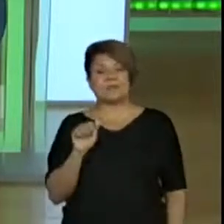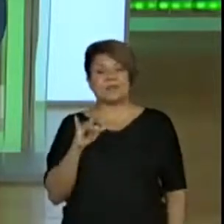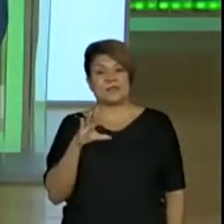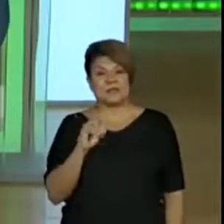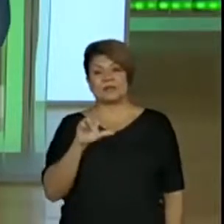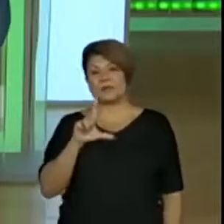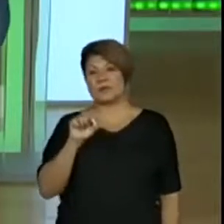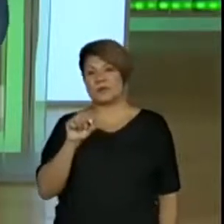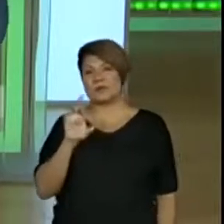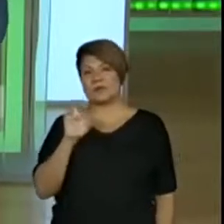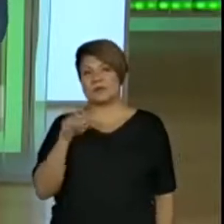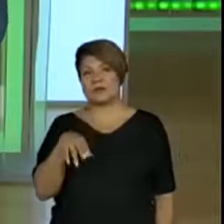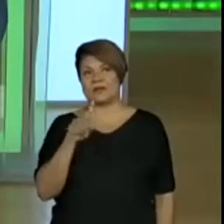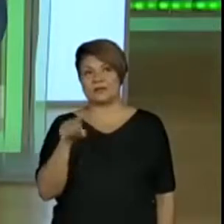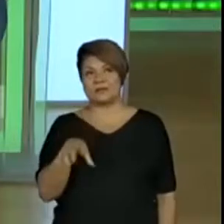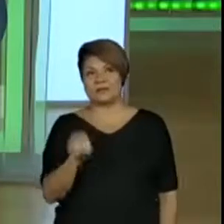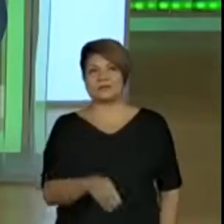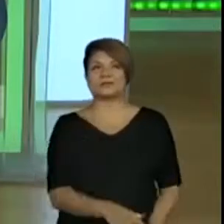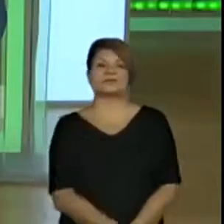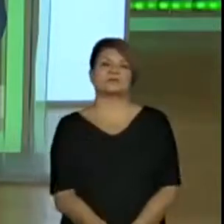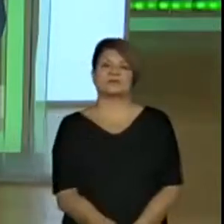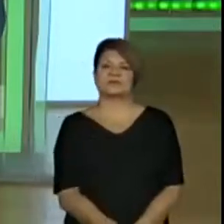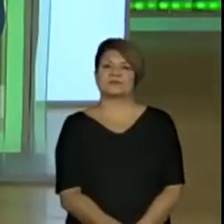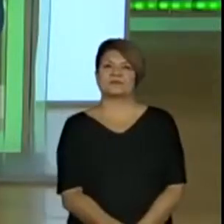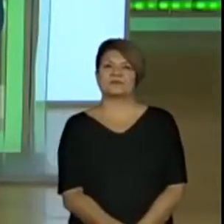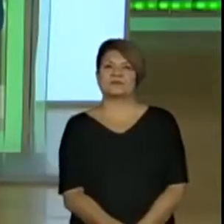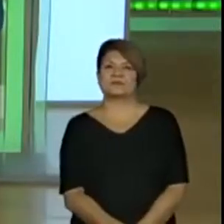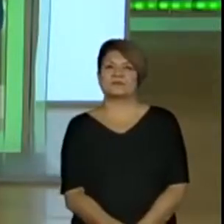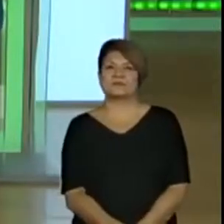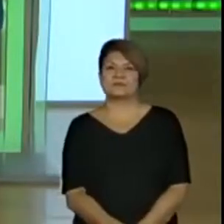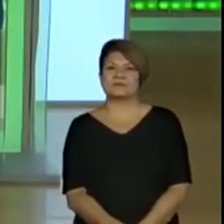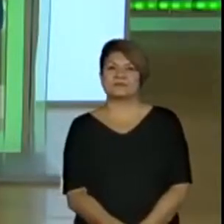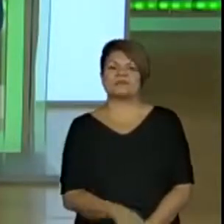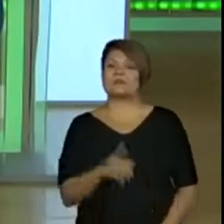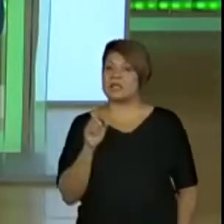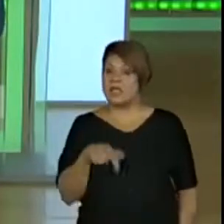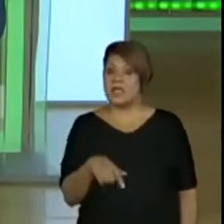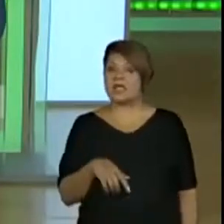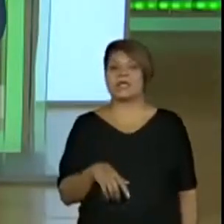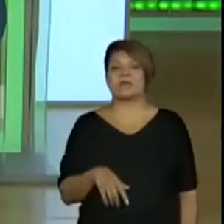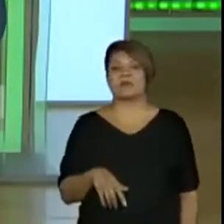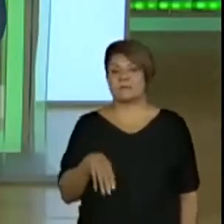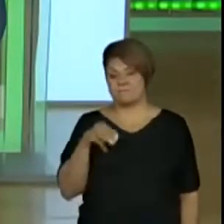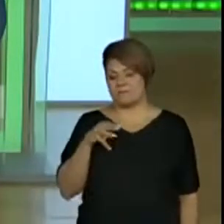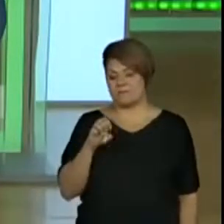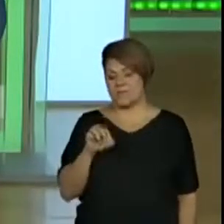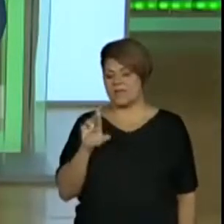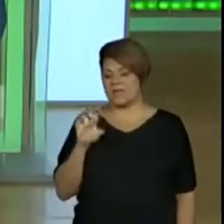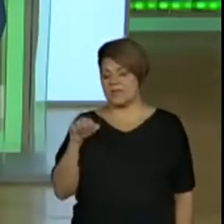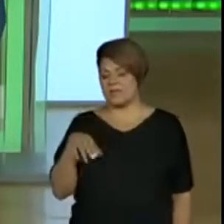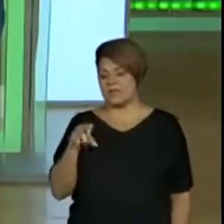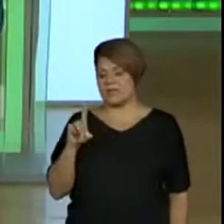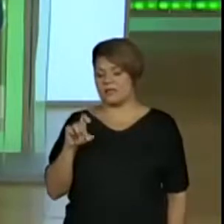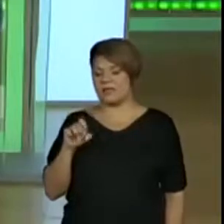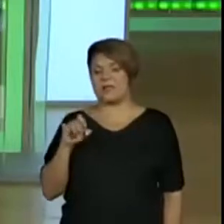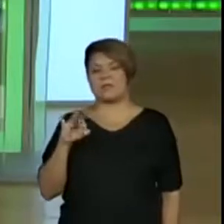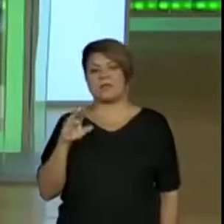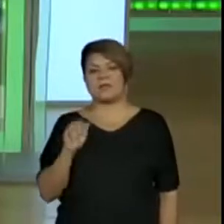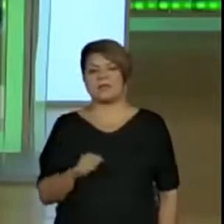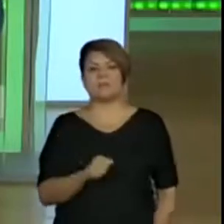bem. O Lourenço, ele estava ainda na alta. Não tem problema. É a merendeira. Isso aí. Muito bem.